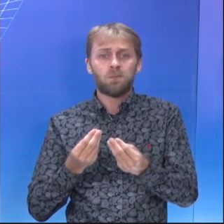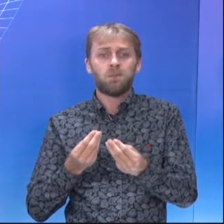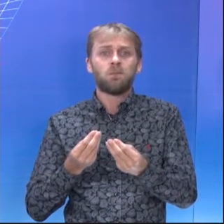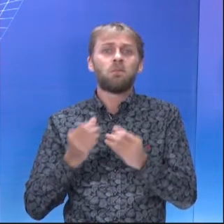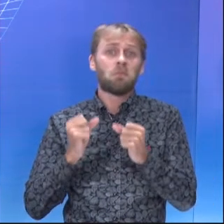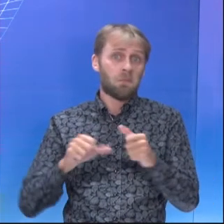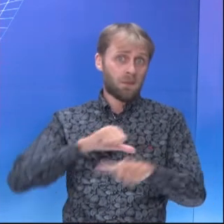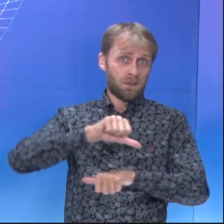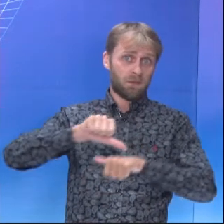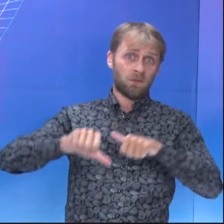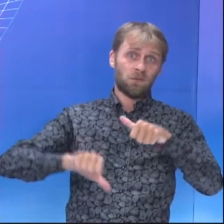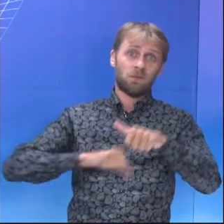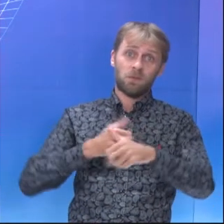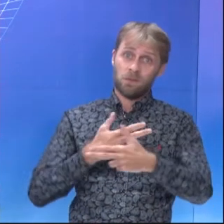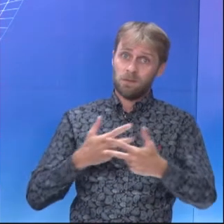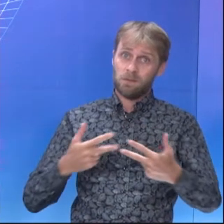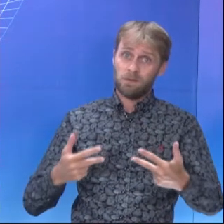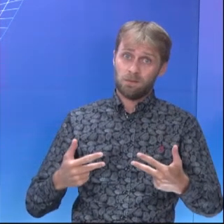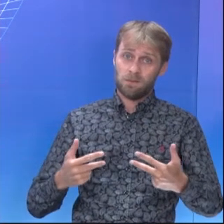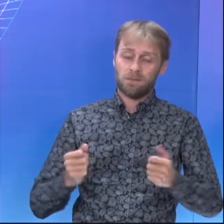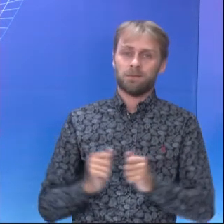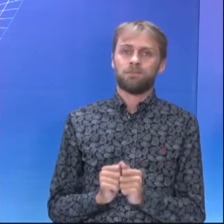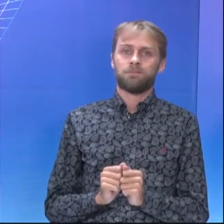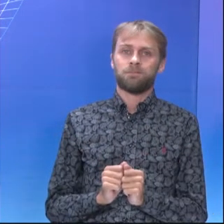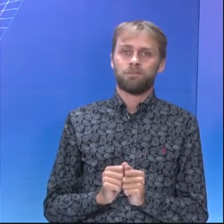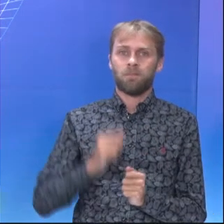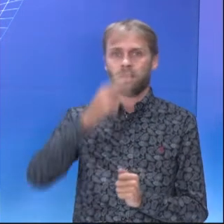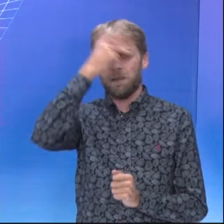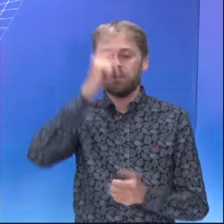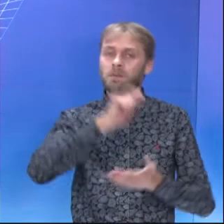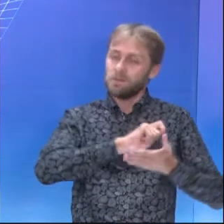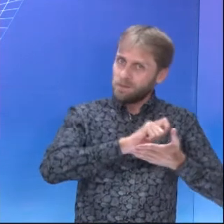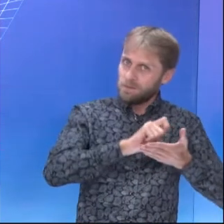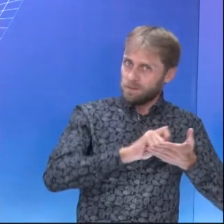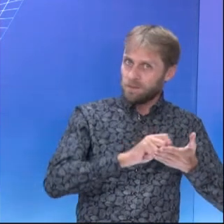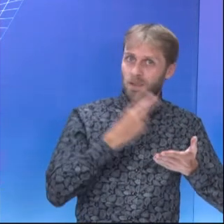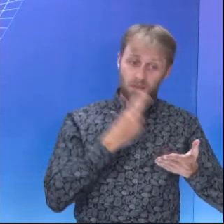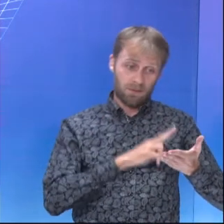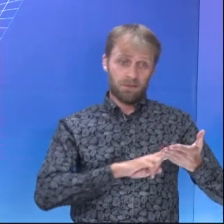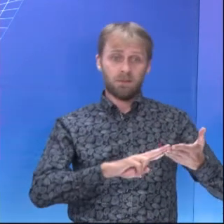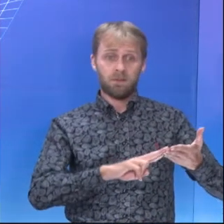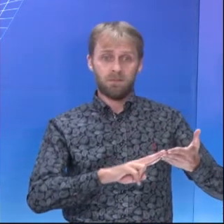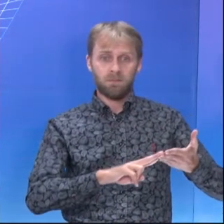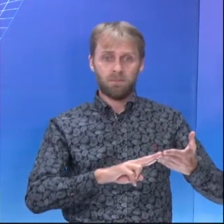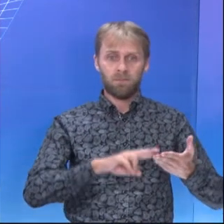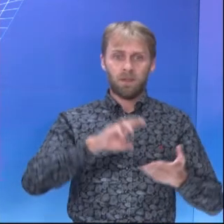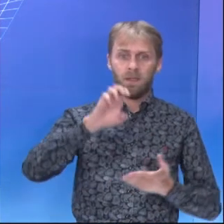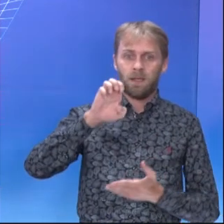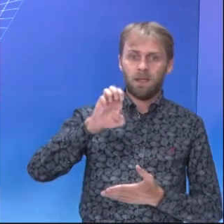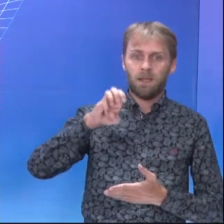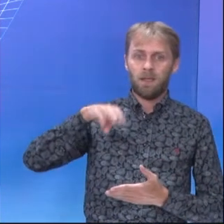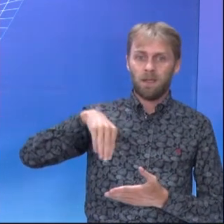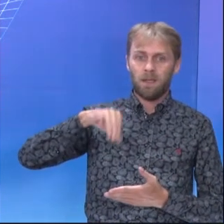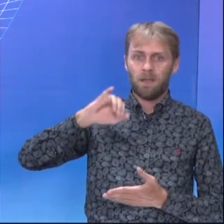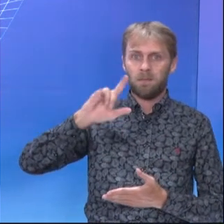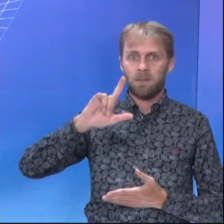to be changed. Então, quem escreveu essa carta foi essa pessoa, né? Emily Lobotan.